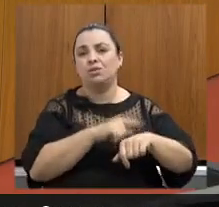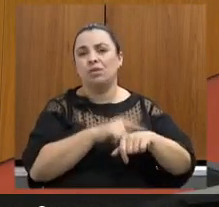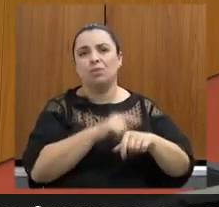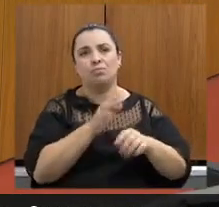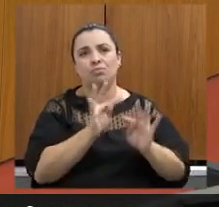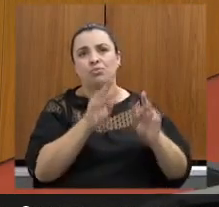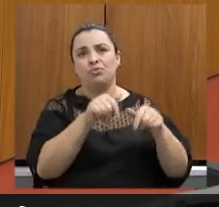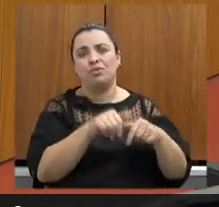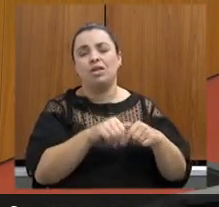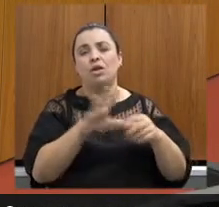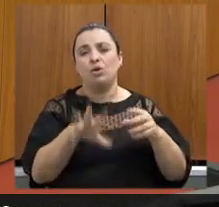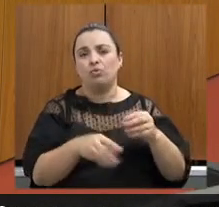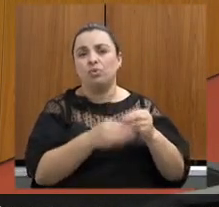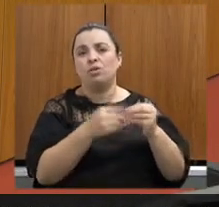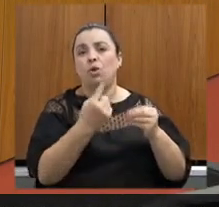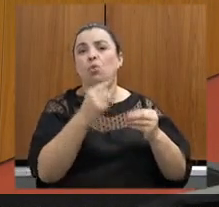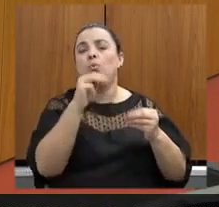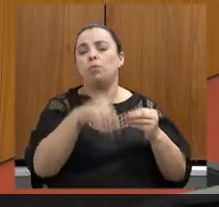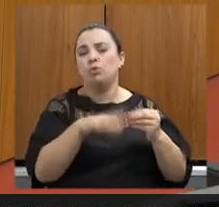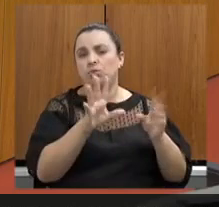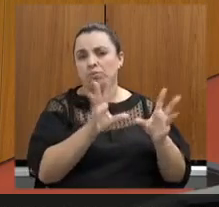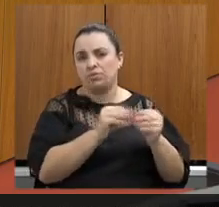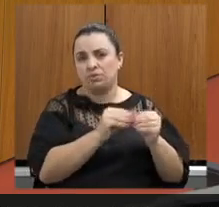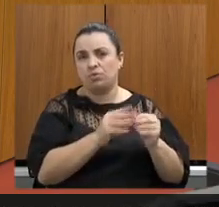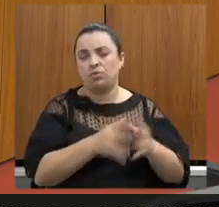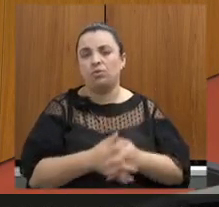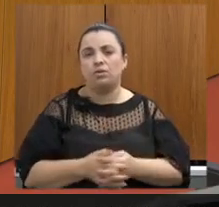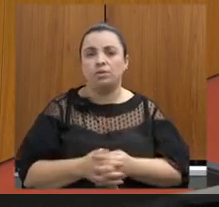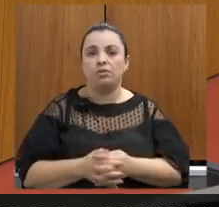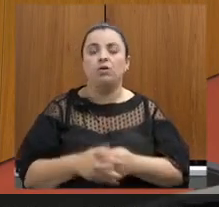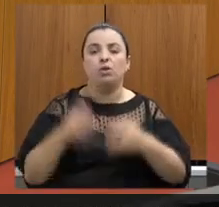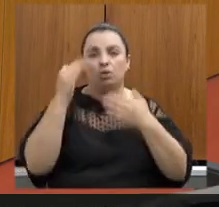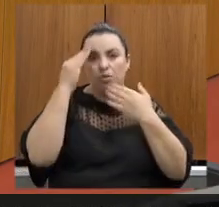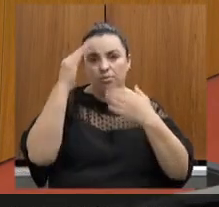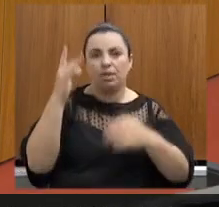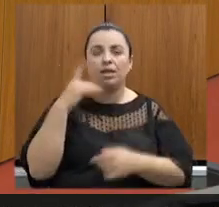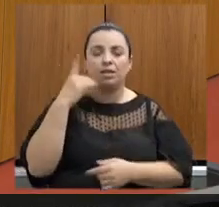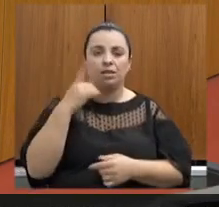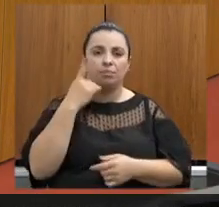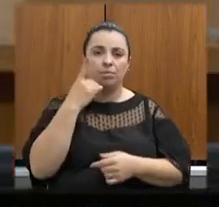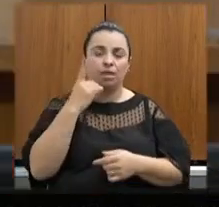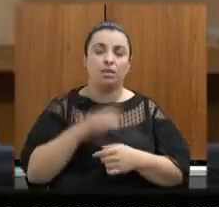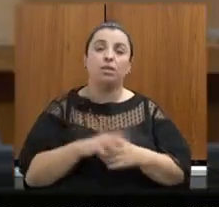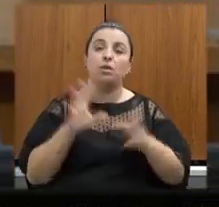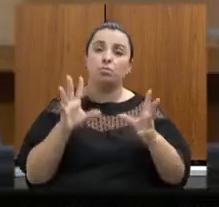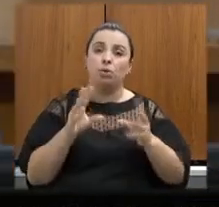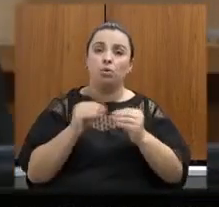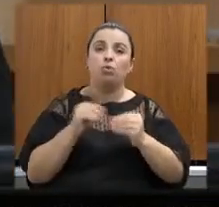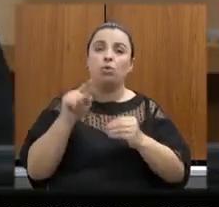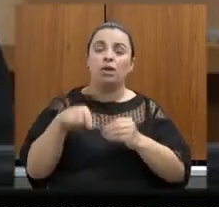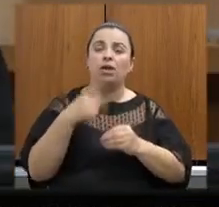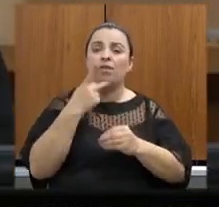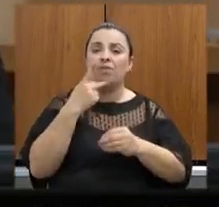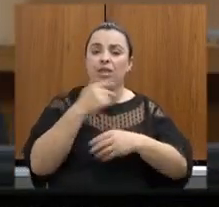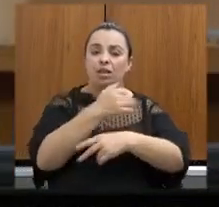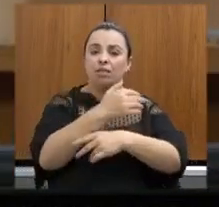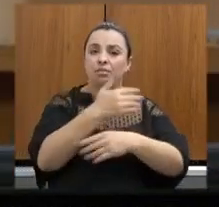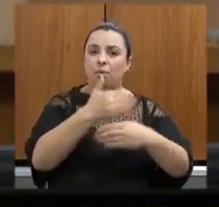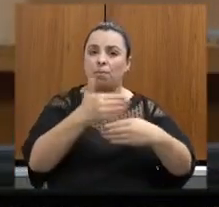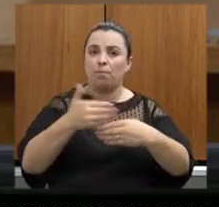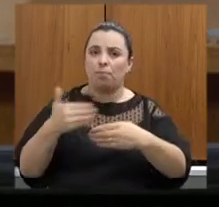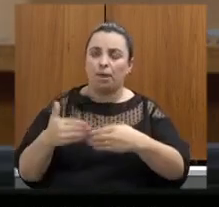a senhora vai ter mais um minuto para concluir muito obrigado deputado bem mas só para concluir em relação às barragens de